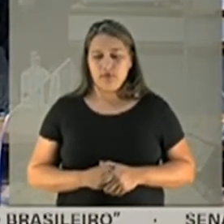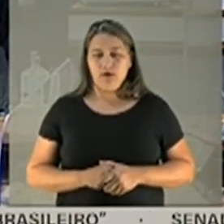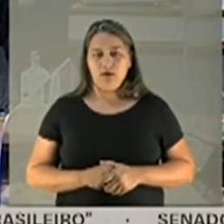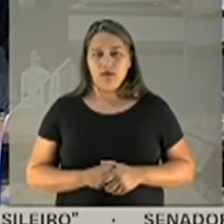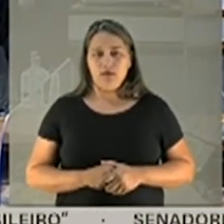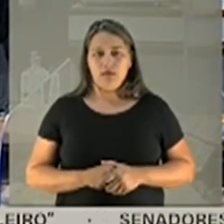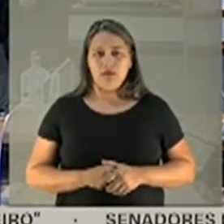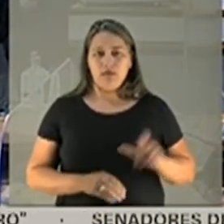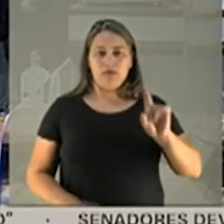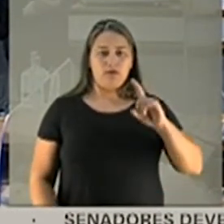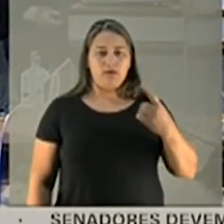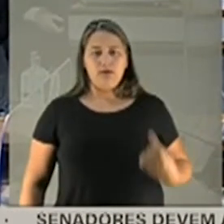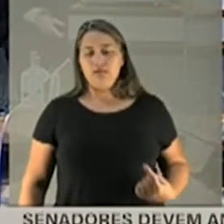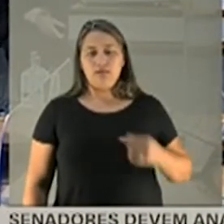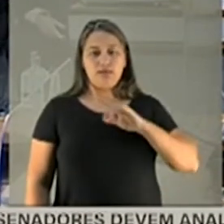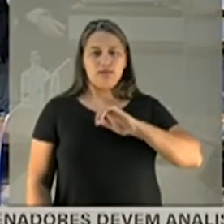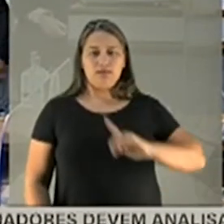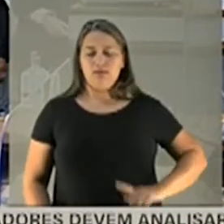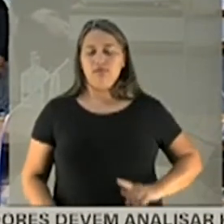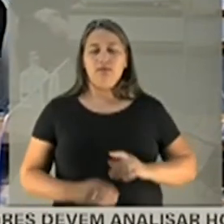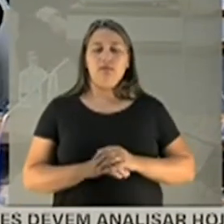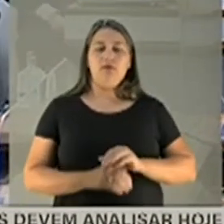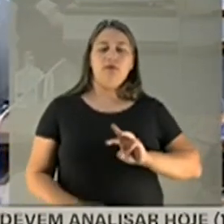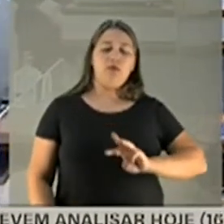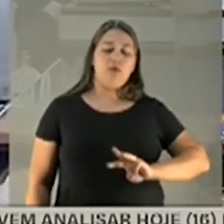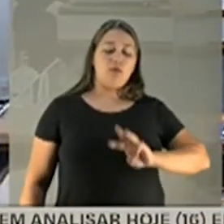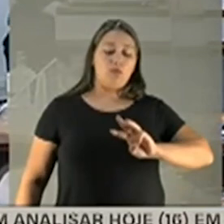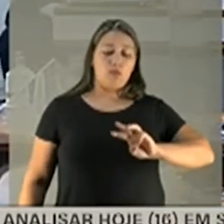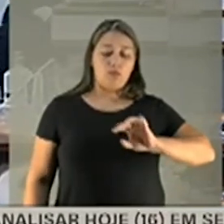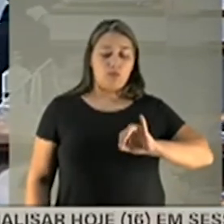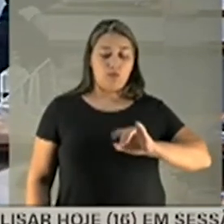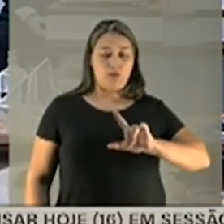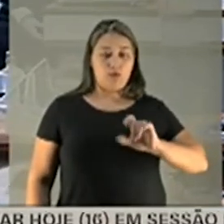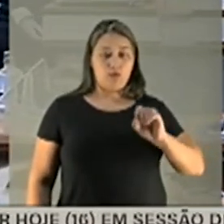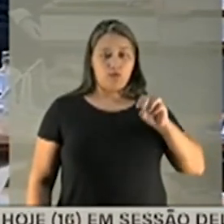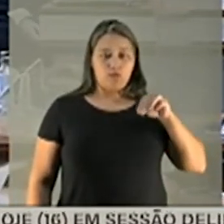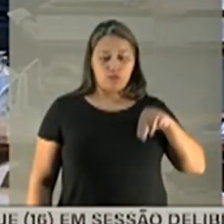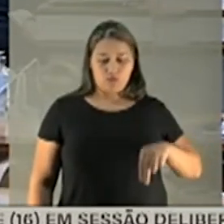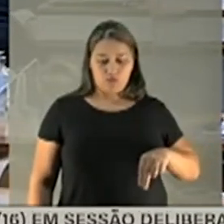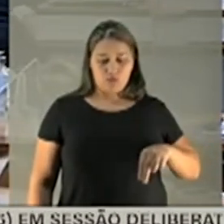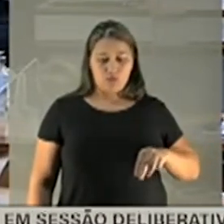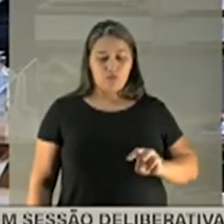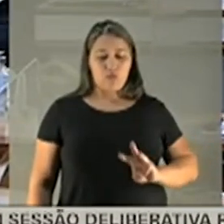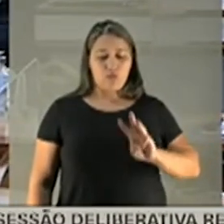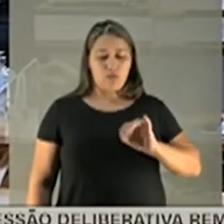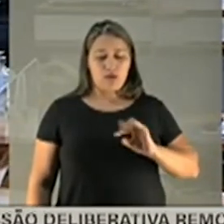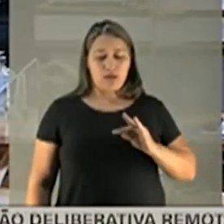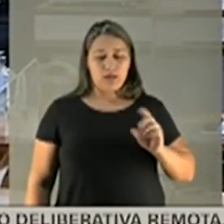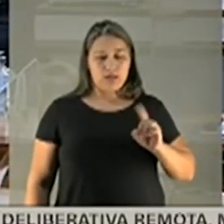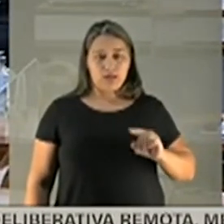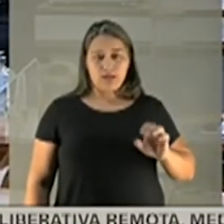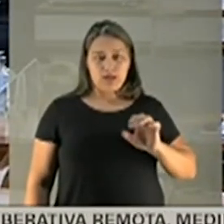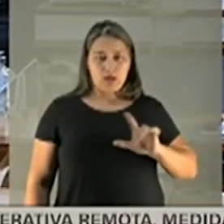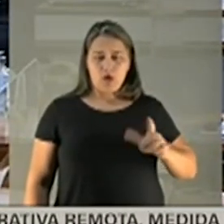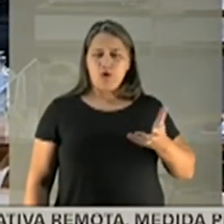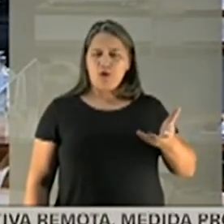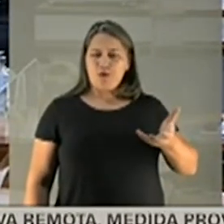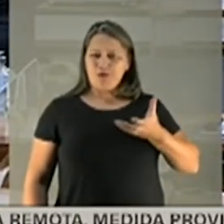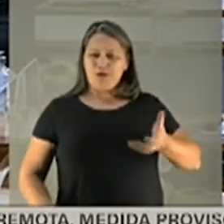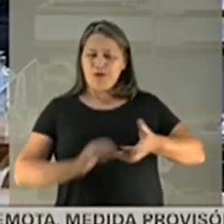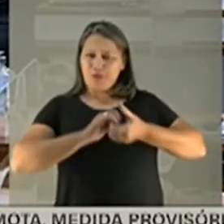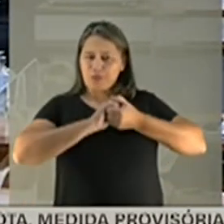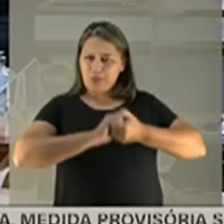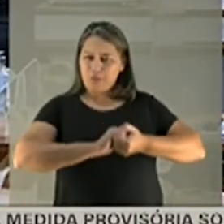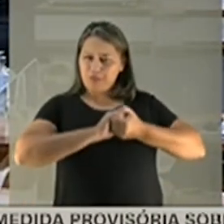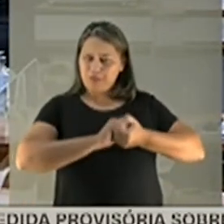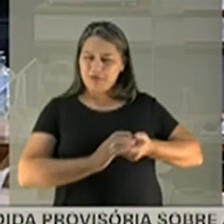ex-governador Wilson Wilson, eu quero em primeiríssimo lugar cumprimentá-lo pela